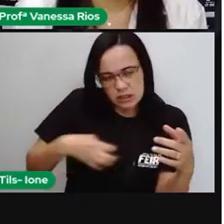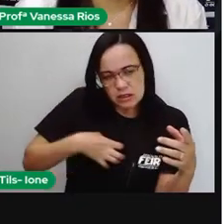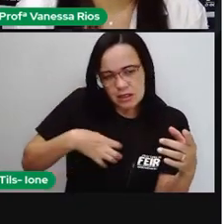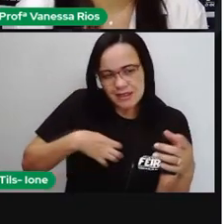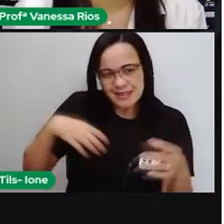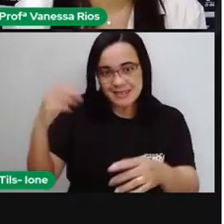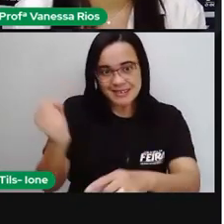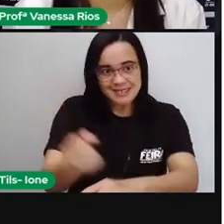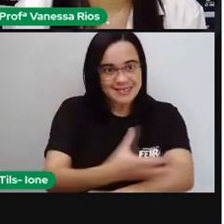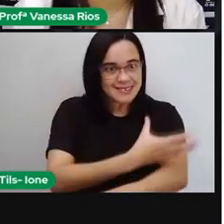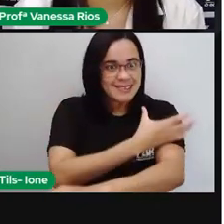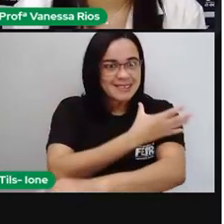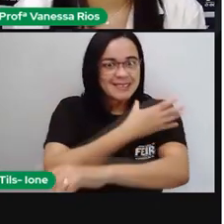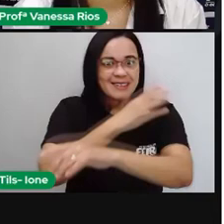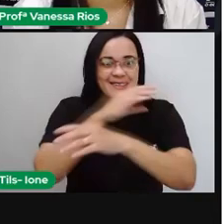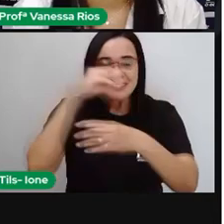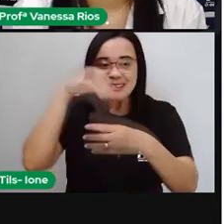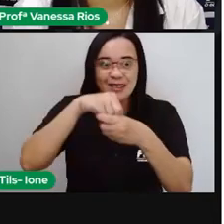desperta,